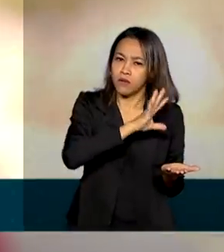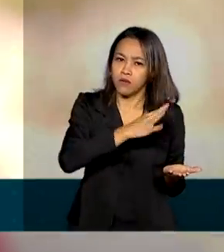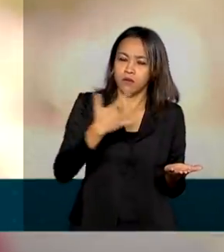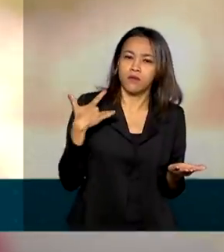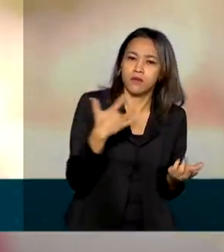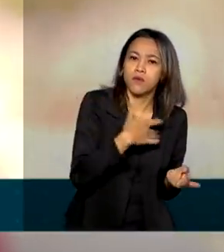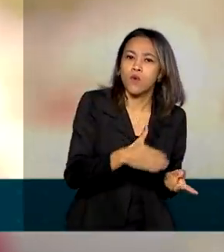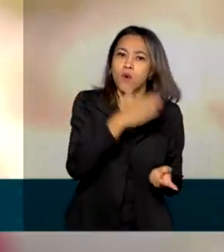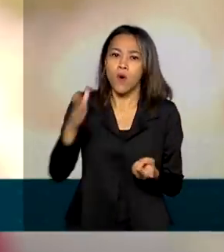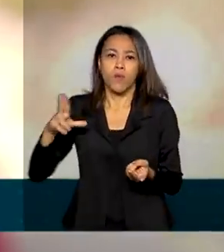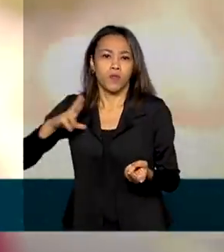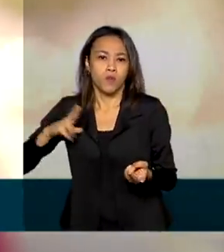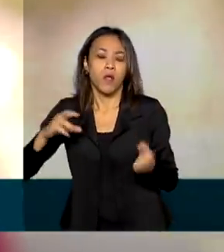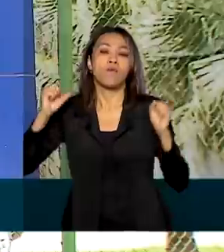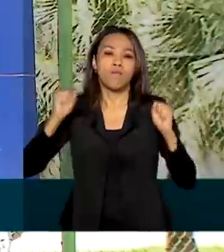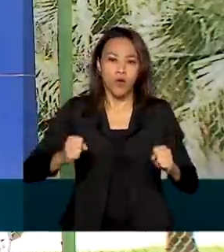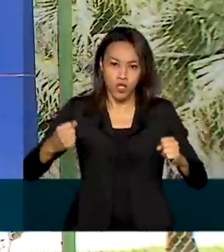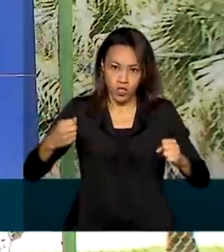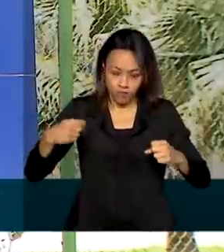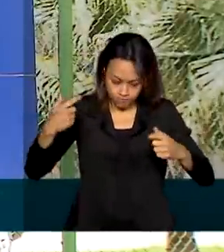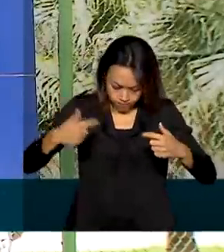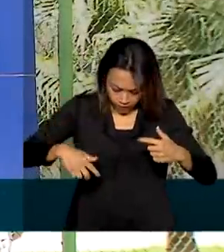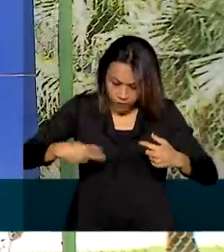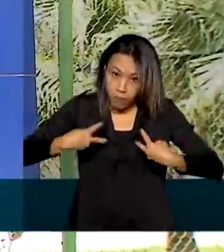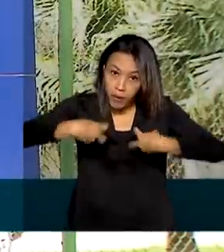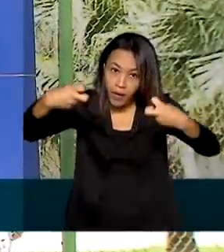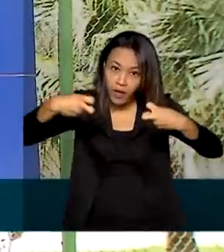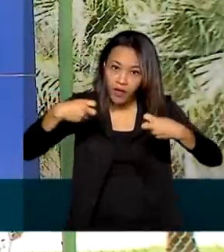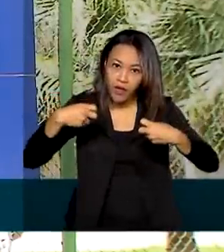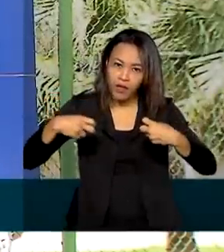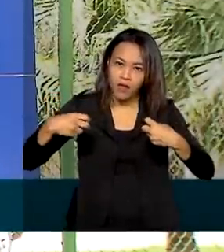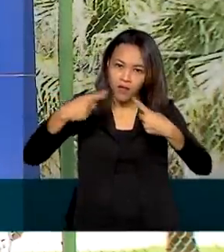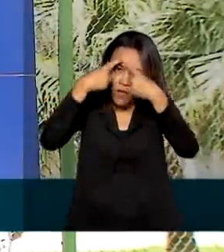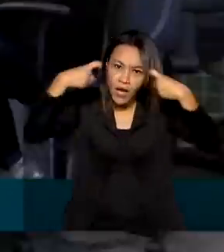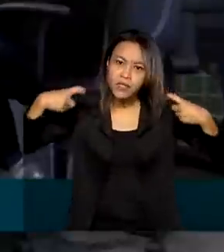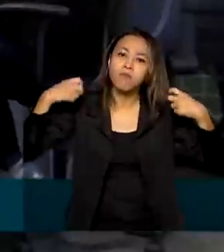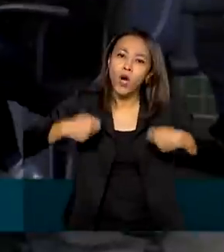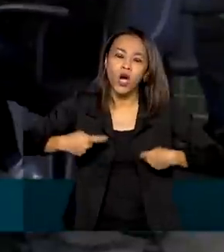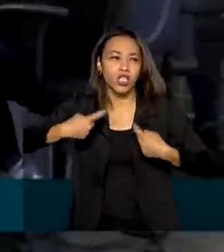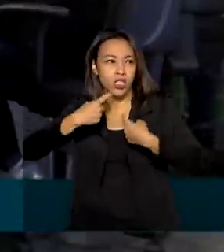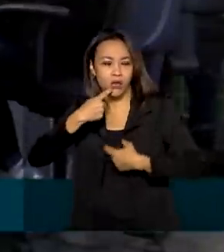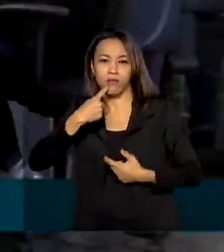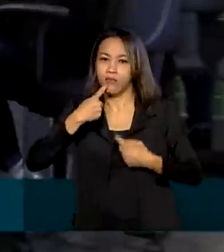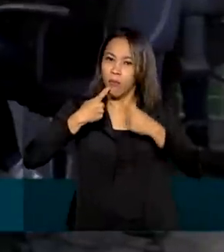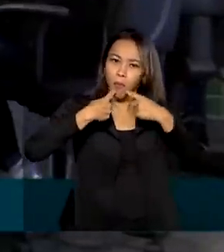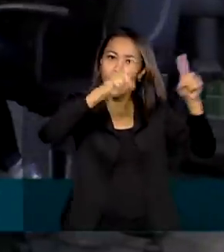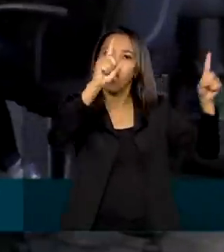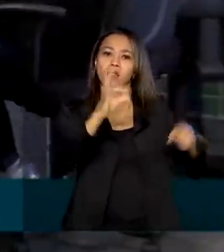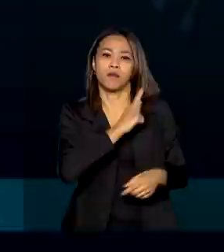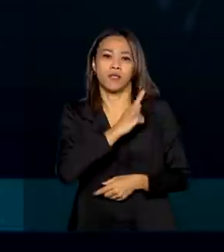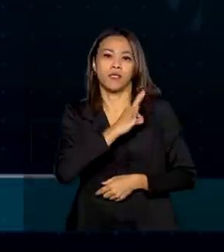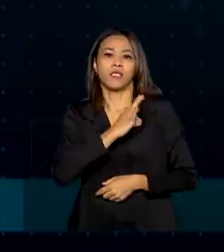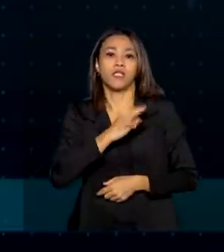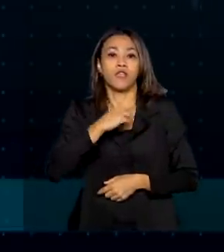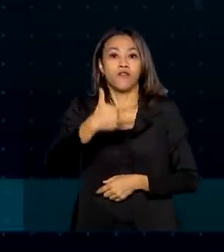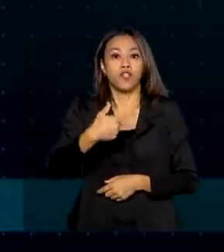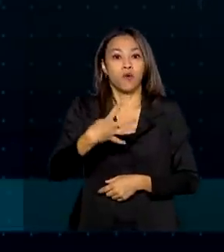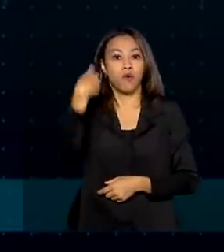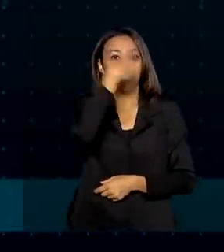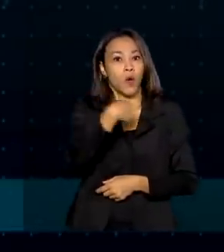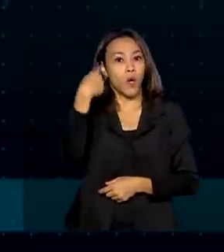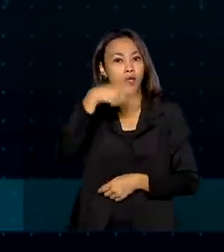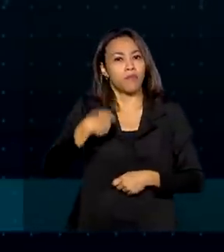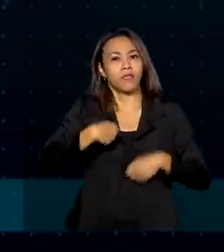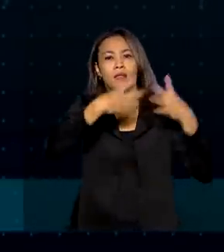sinais de violência deve ter o caso informado às autoridades policiais em até 24 horas. Deve